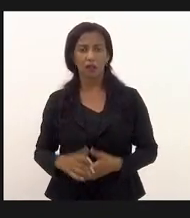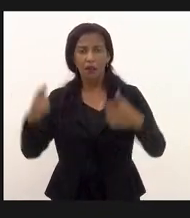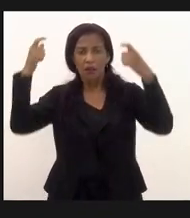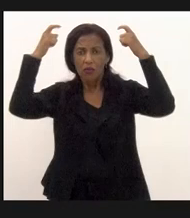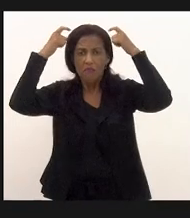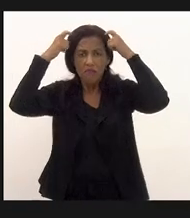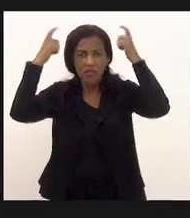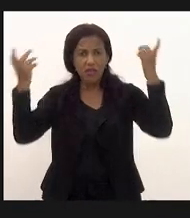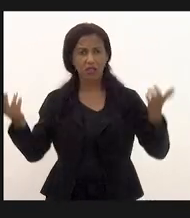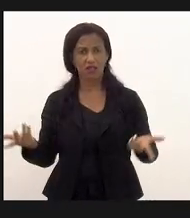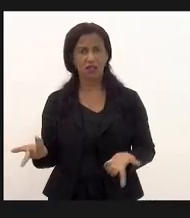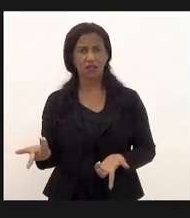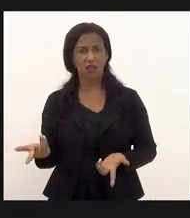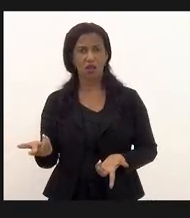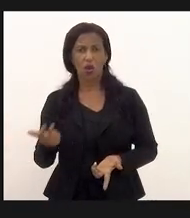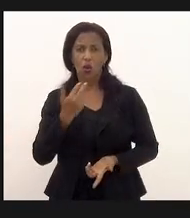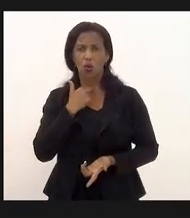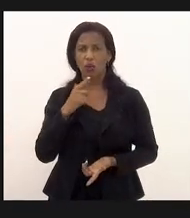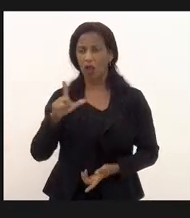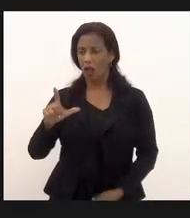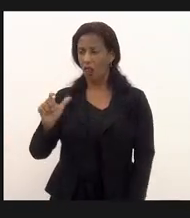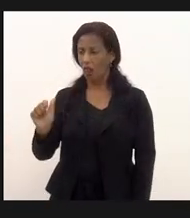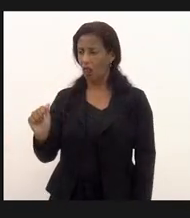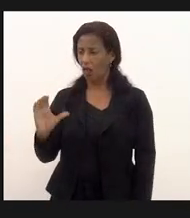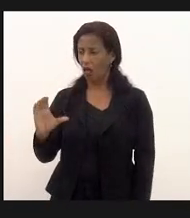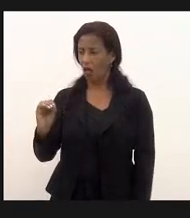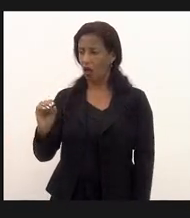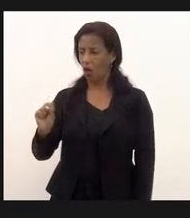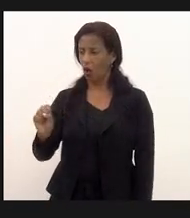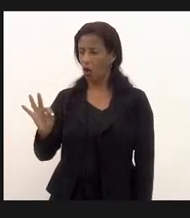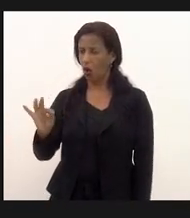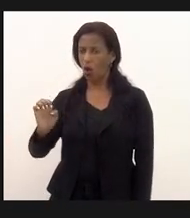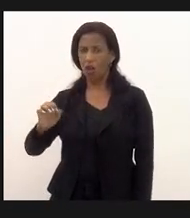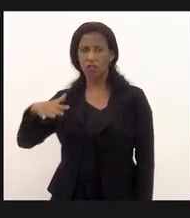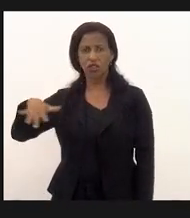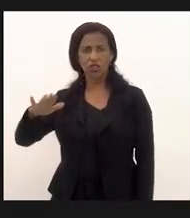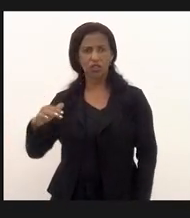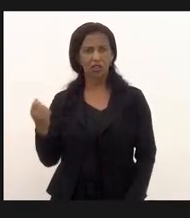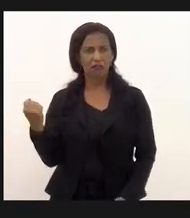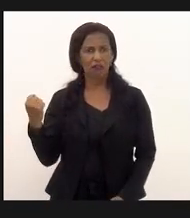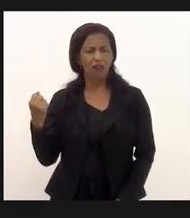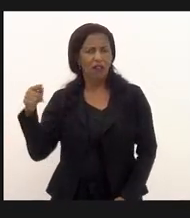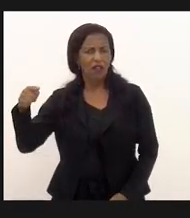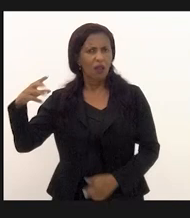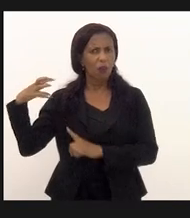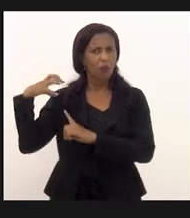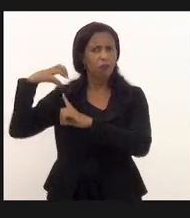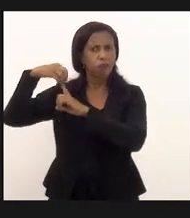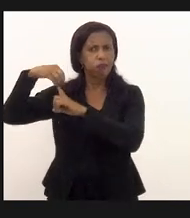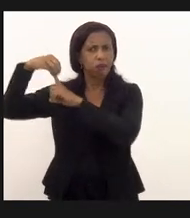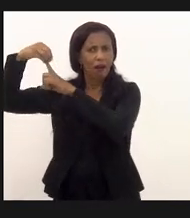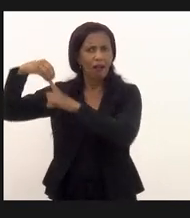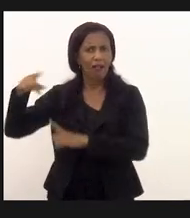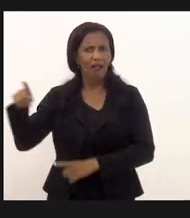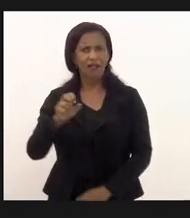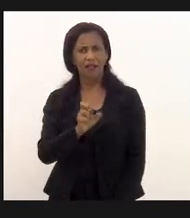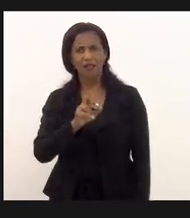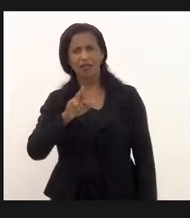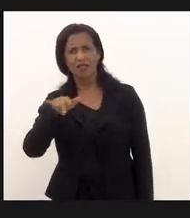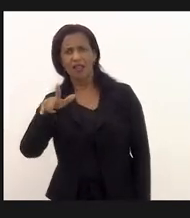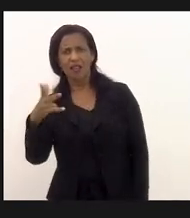não dá para o senhor Lacoste que é o braço o cabeça da serrinha